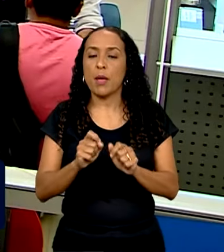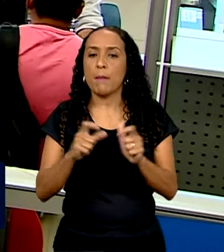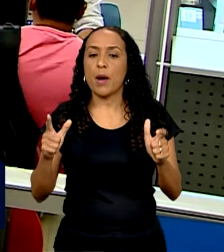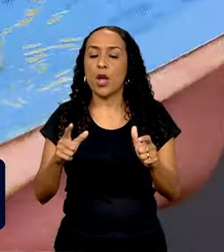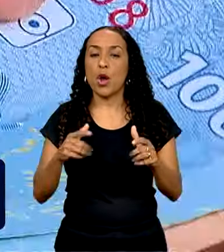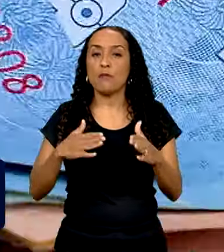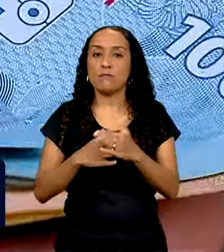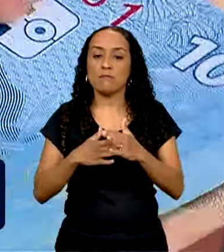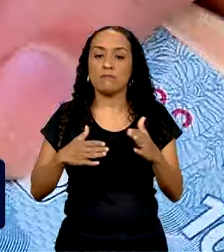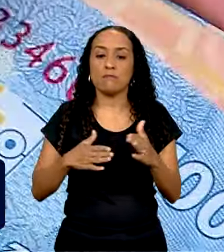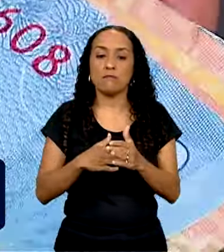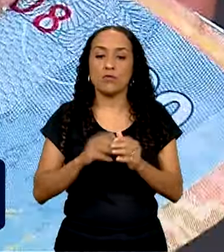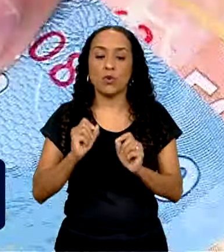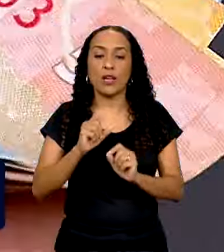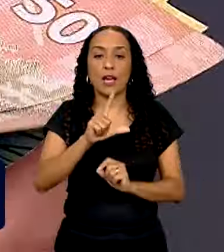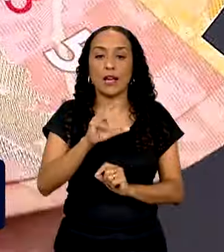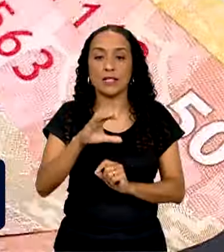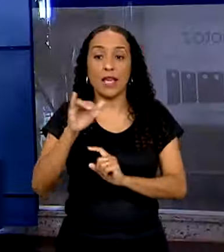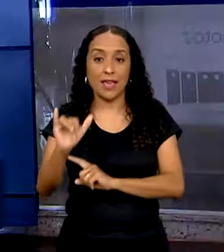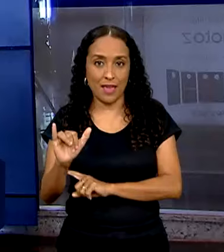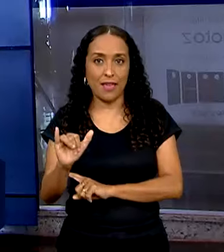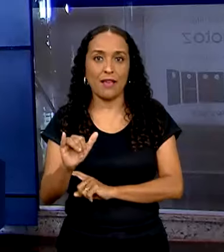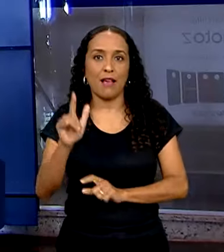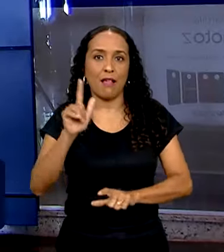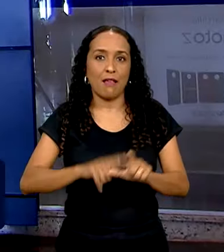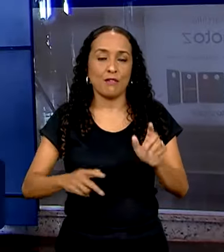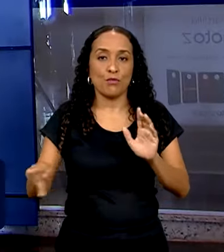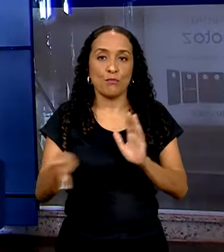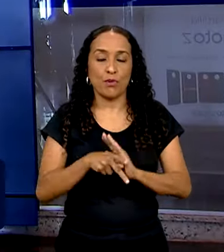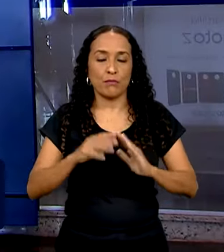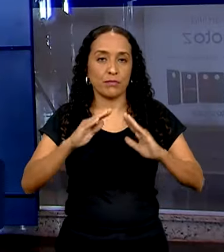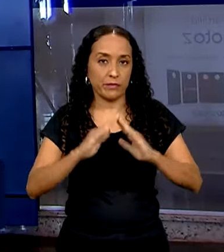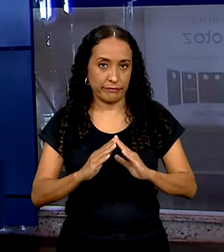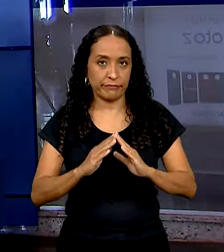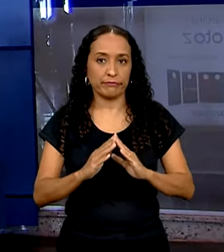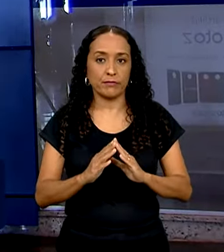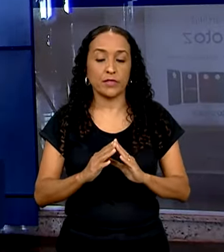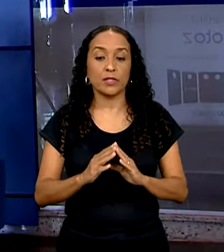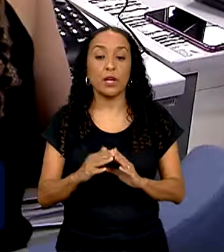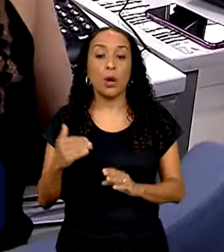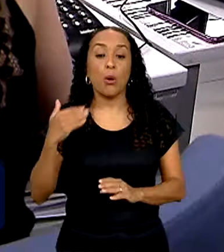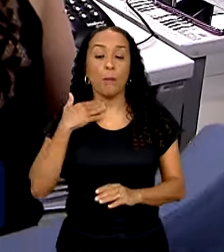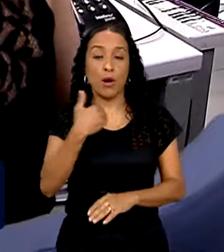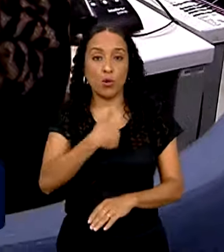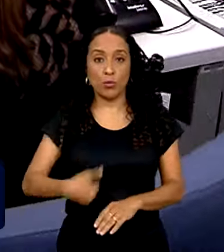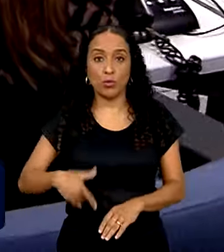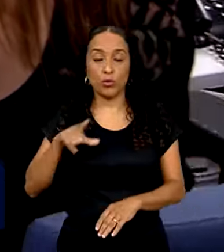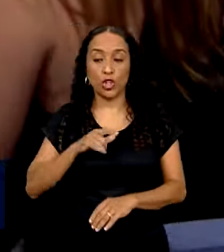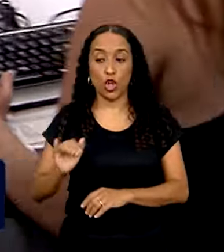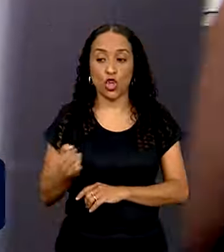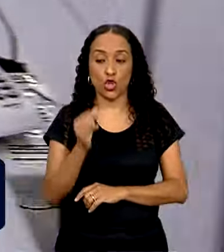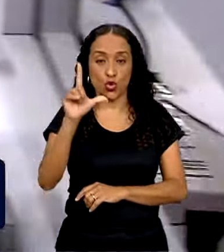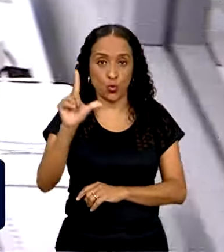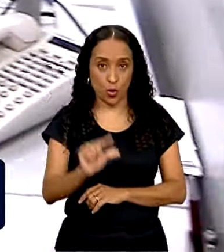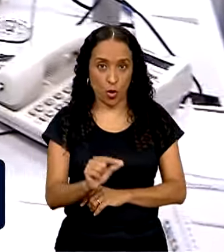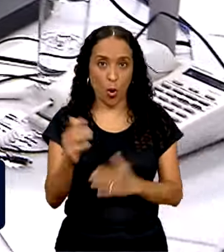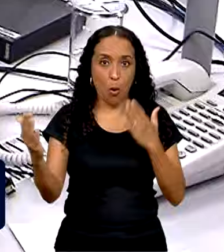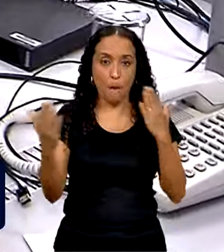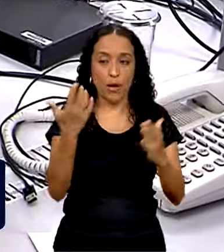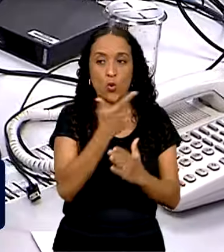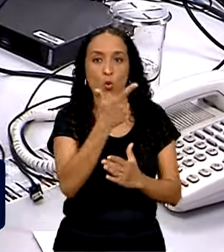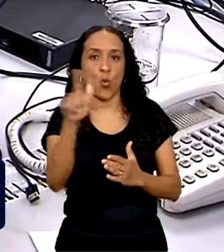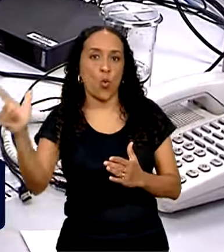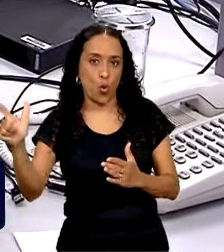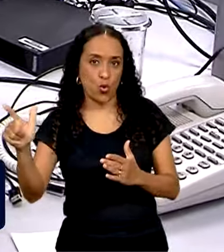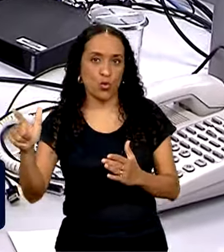restrições para as LCI, as letras de crédito imobiliário. Segundo o Banco Público, que tem juros mais baixos em relação ao mercado